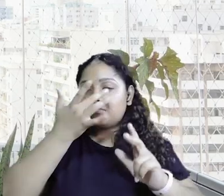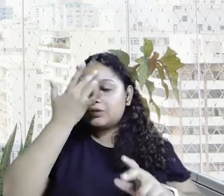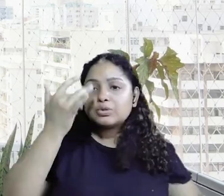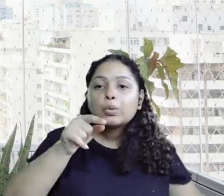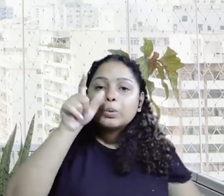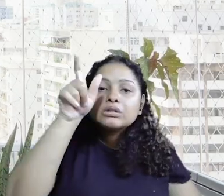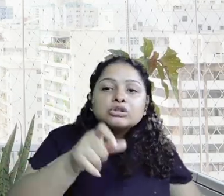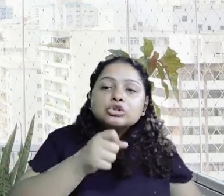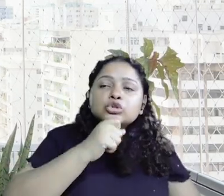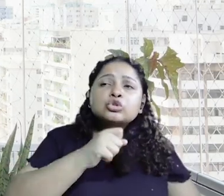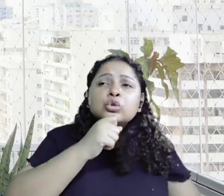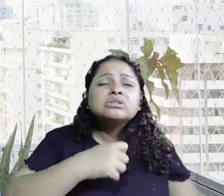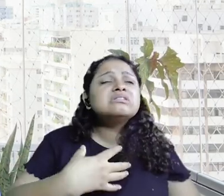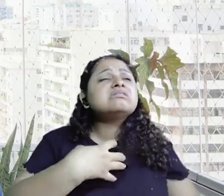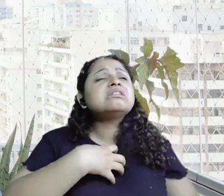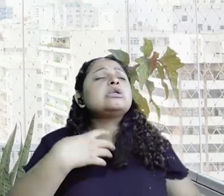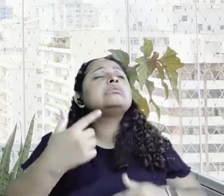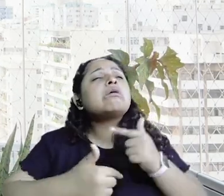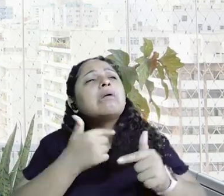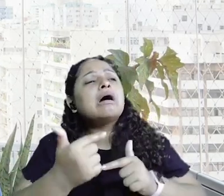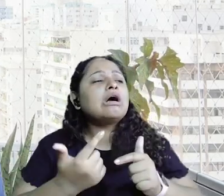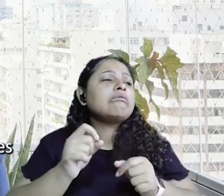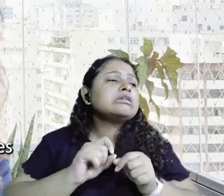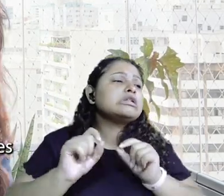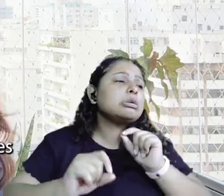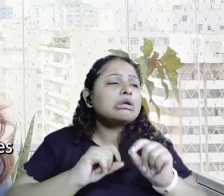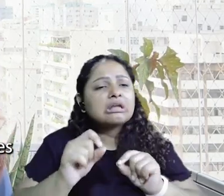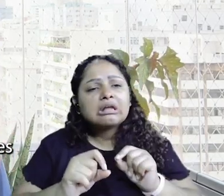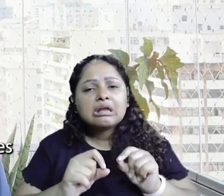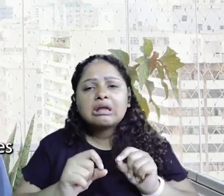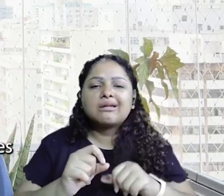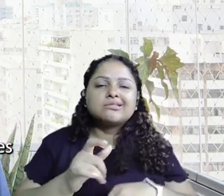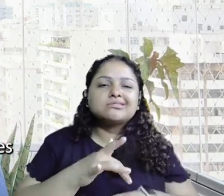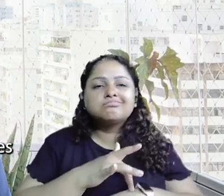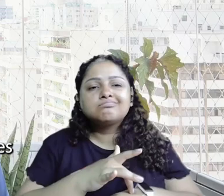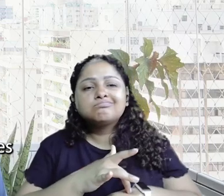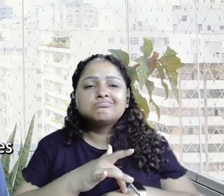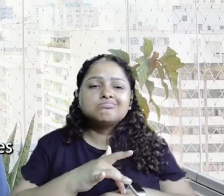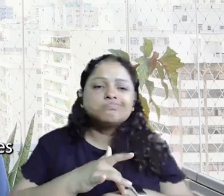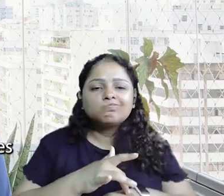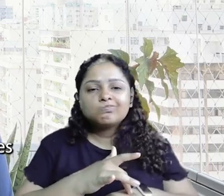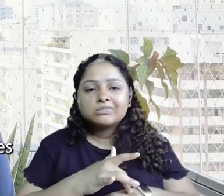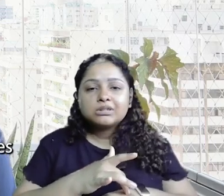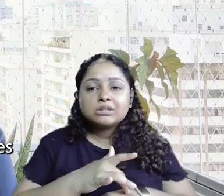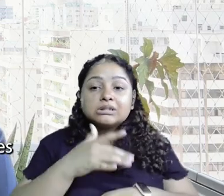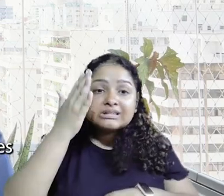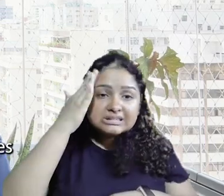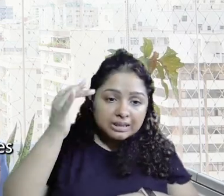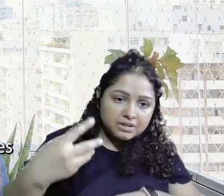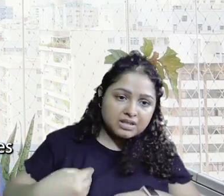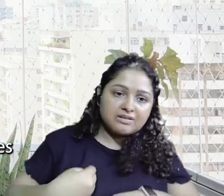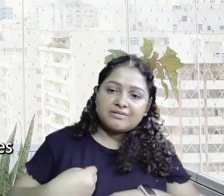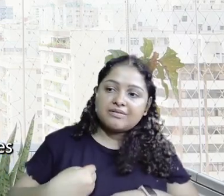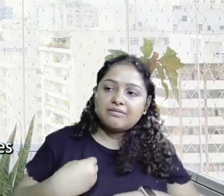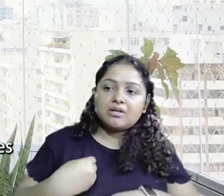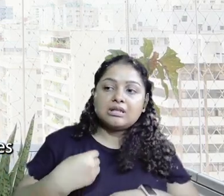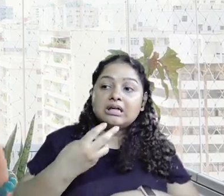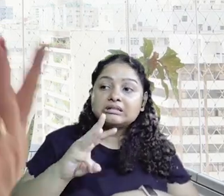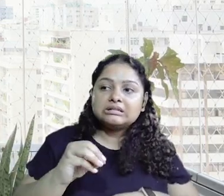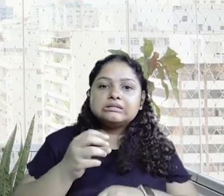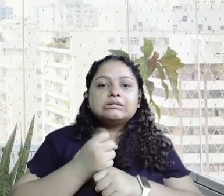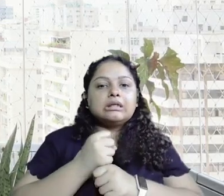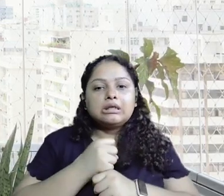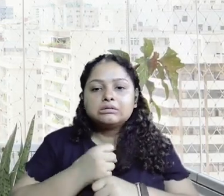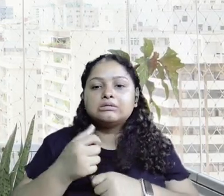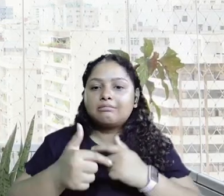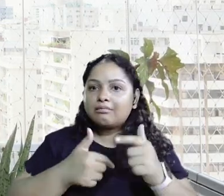online com um sênior que estava perdido, que não sabia ver novas possibilidades, que sabe que ainda vai viver mais